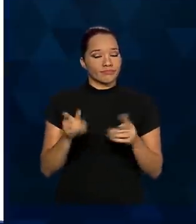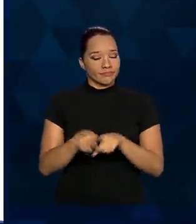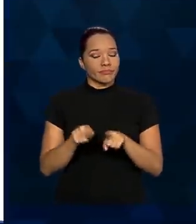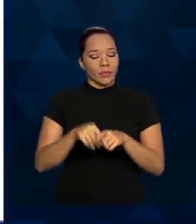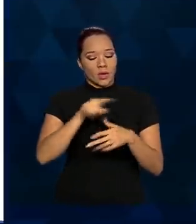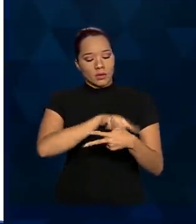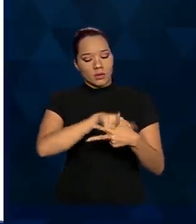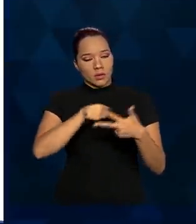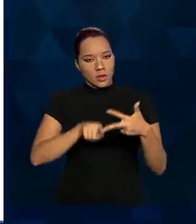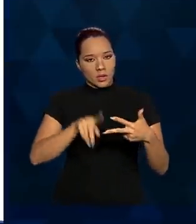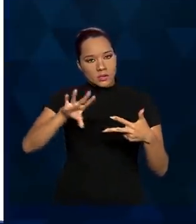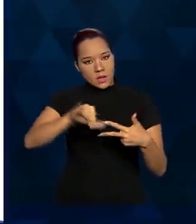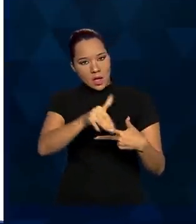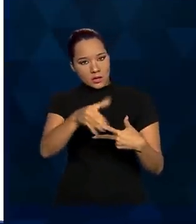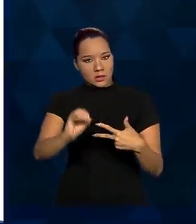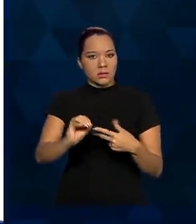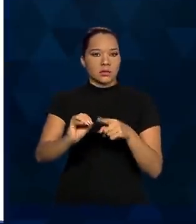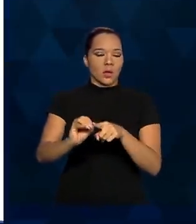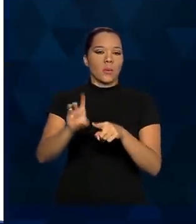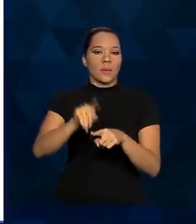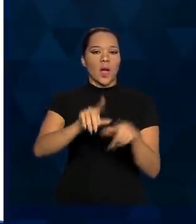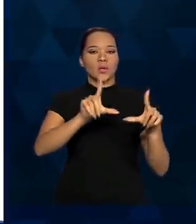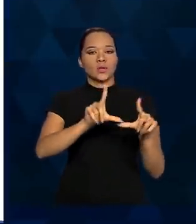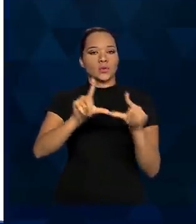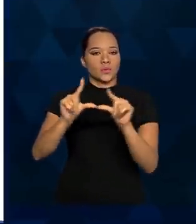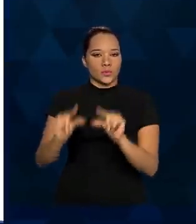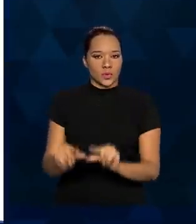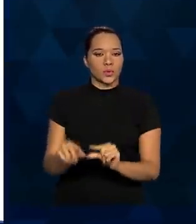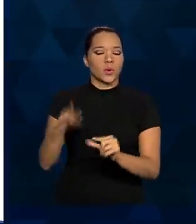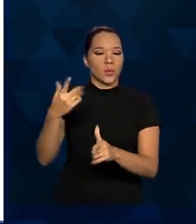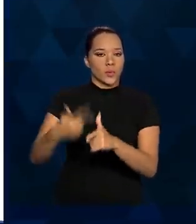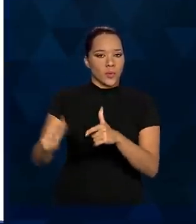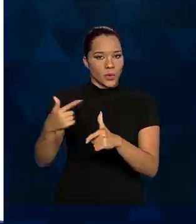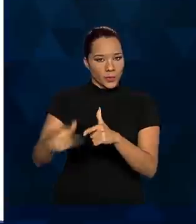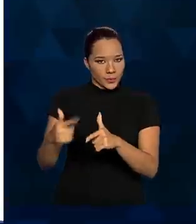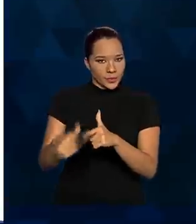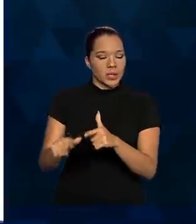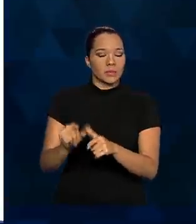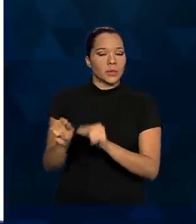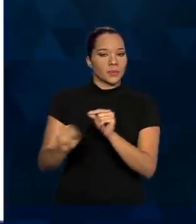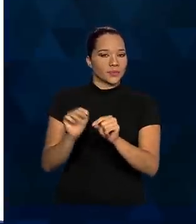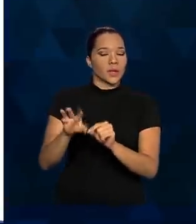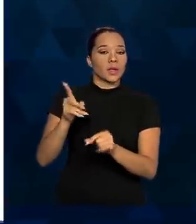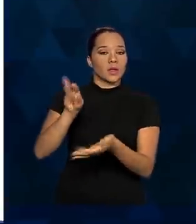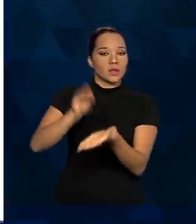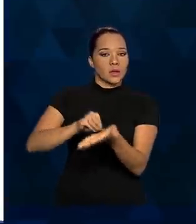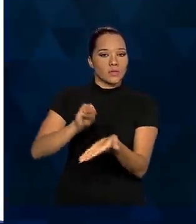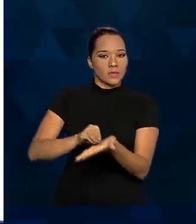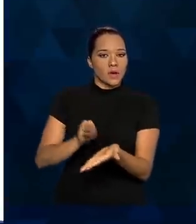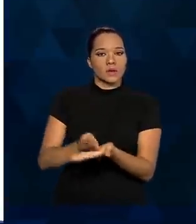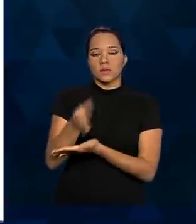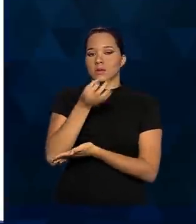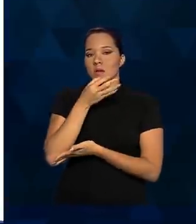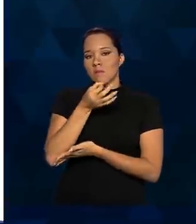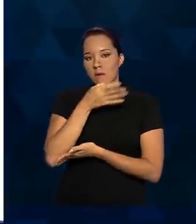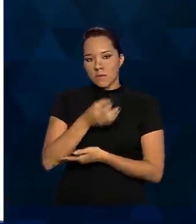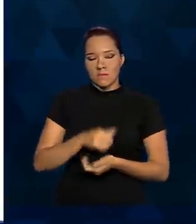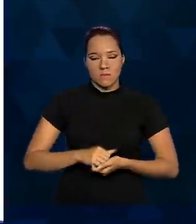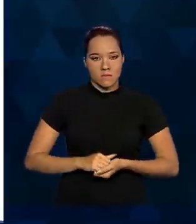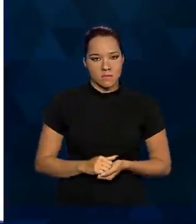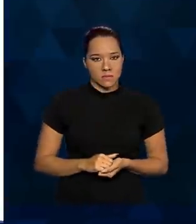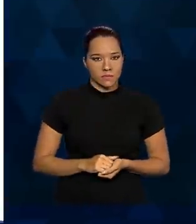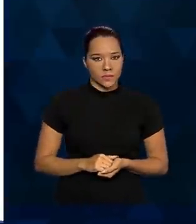três ações para mitigar esse problema do desabastecimento desses medicamentos.